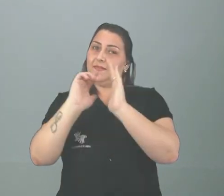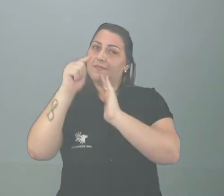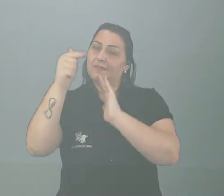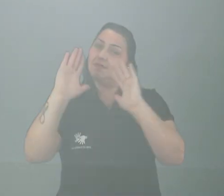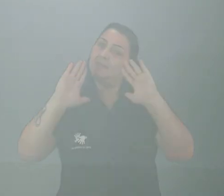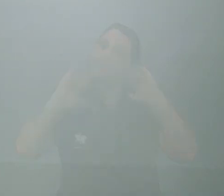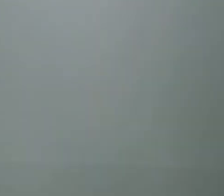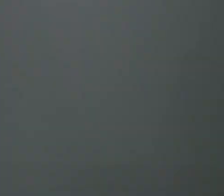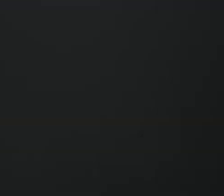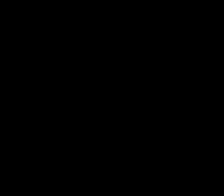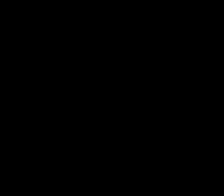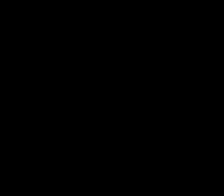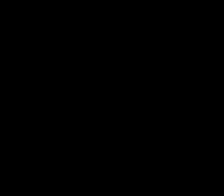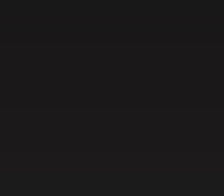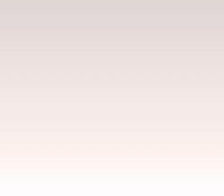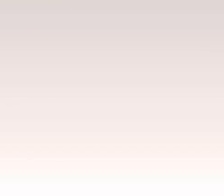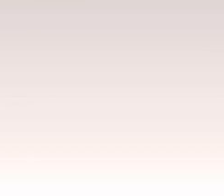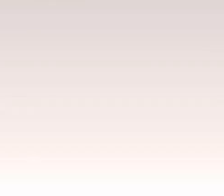crianças!